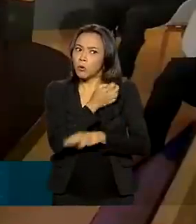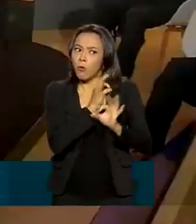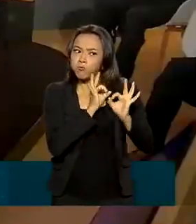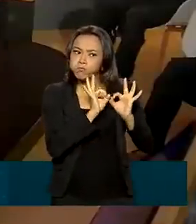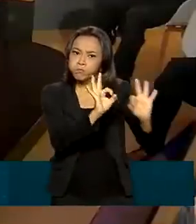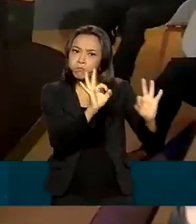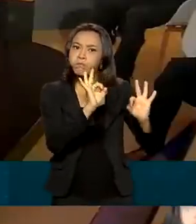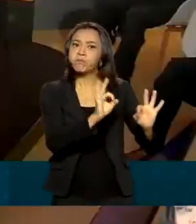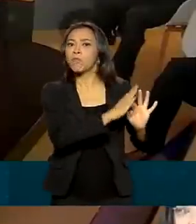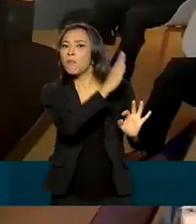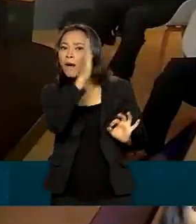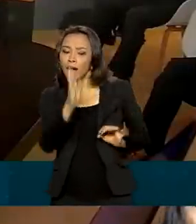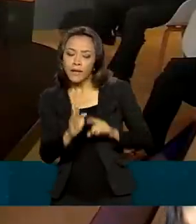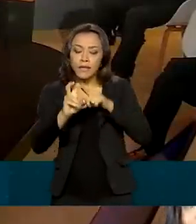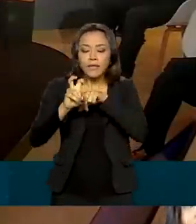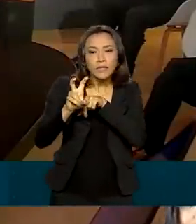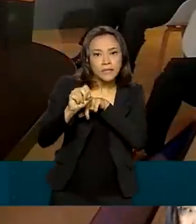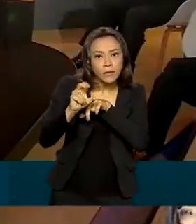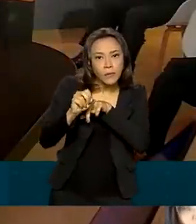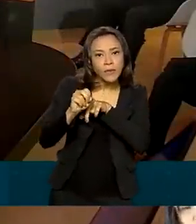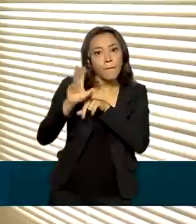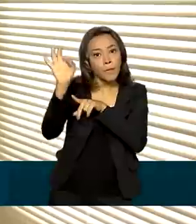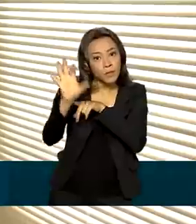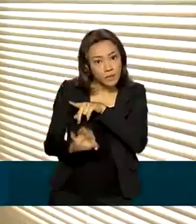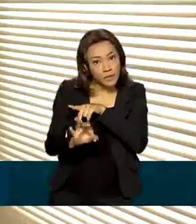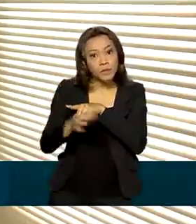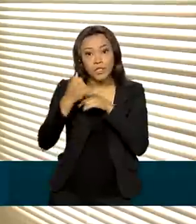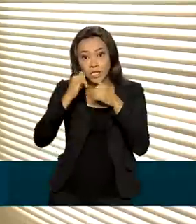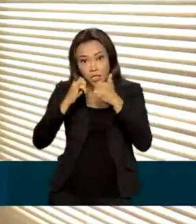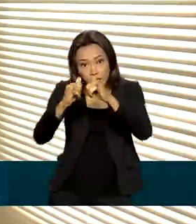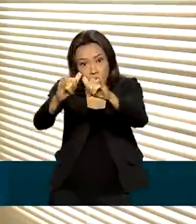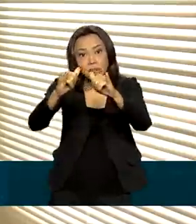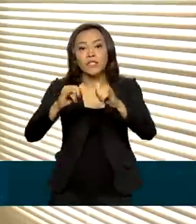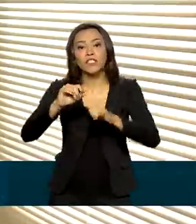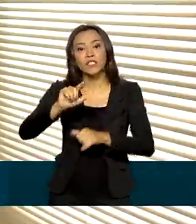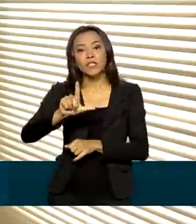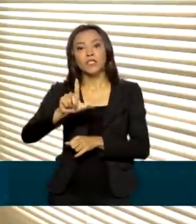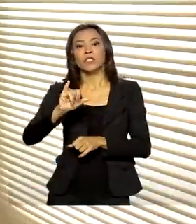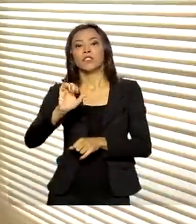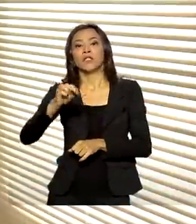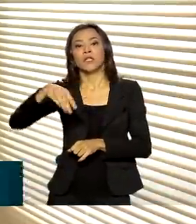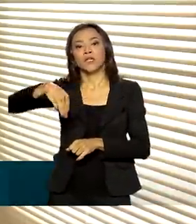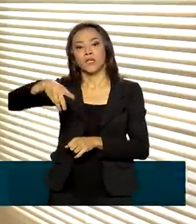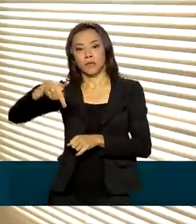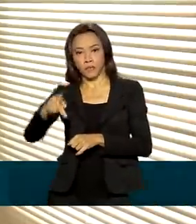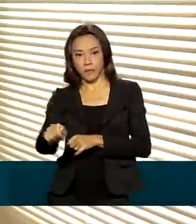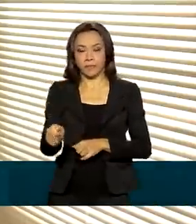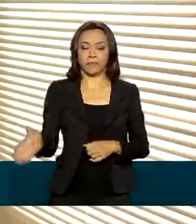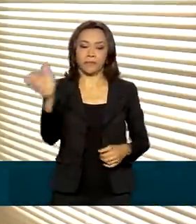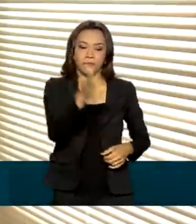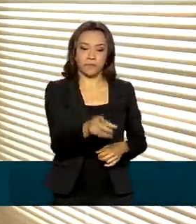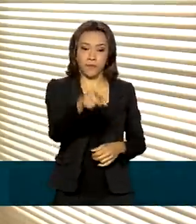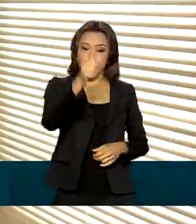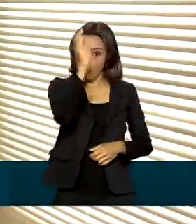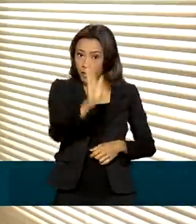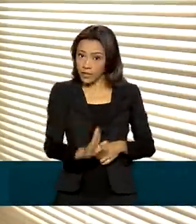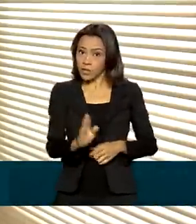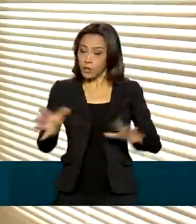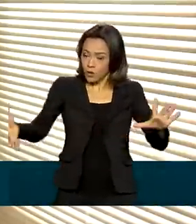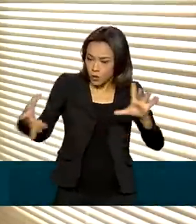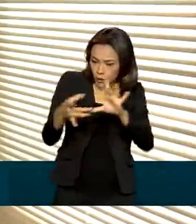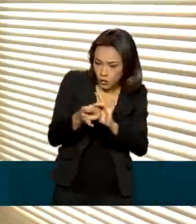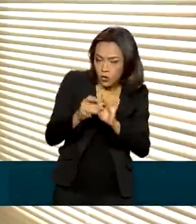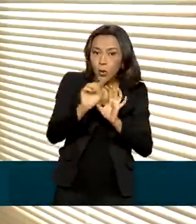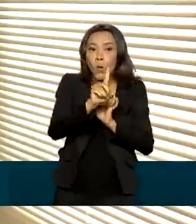para 50% de energias limpas. Durante a Conferência do Clima, o Brasil se juntou a mais de 100 países